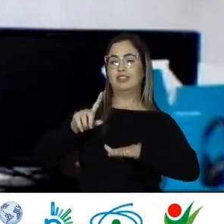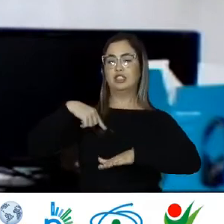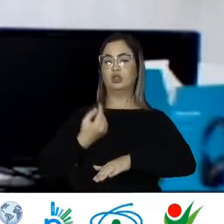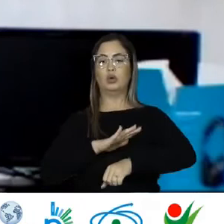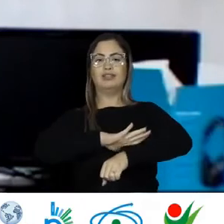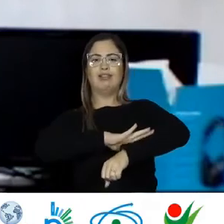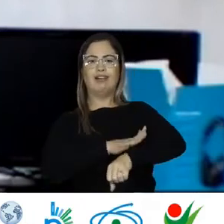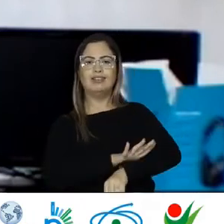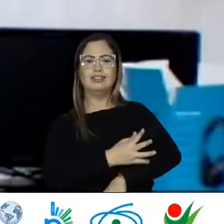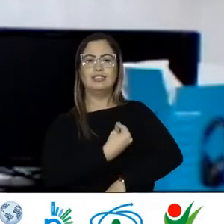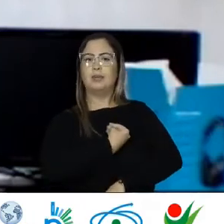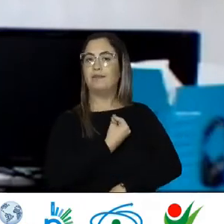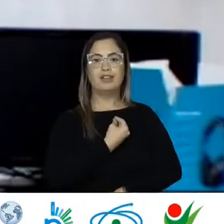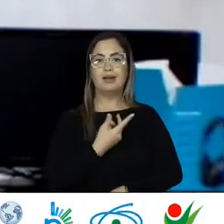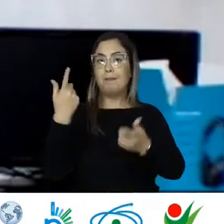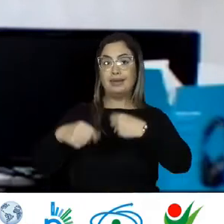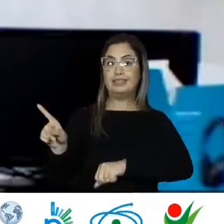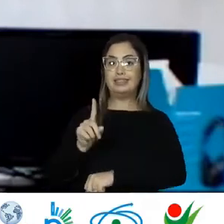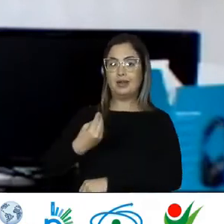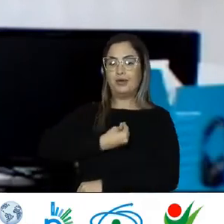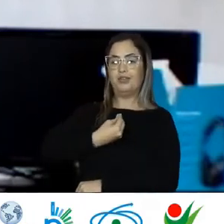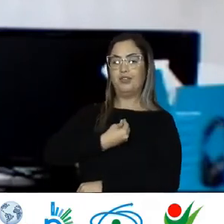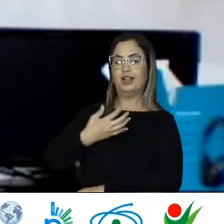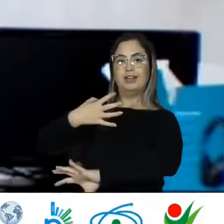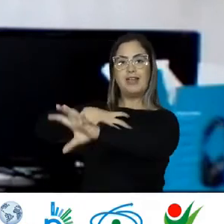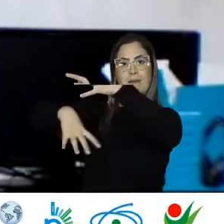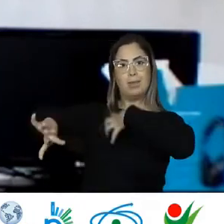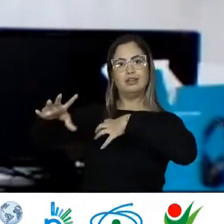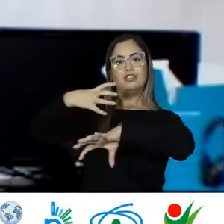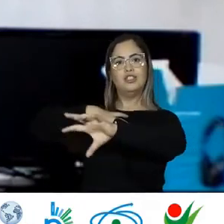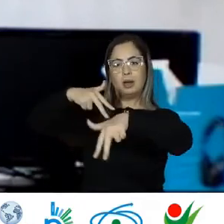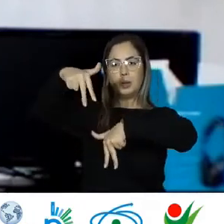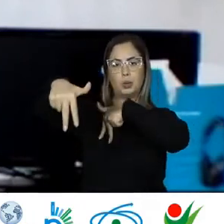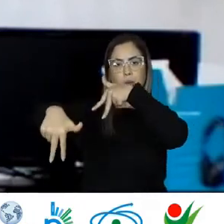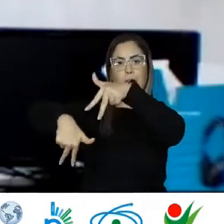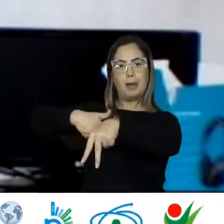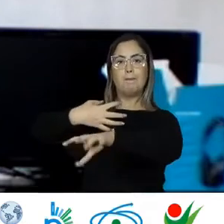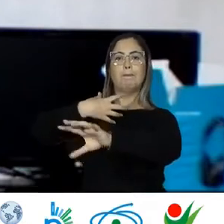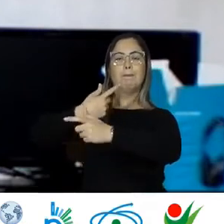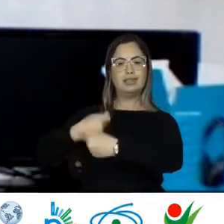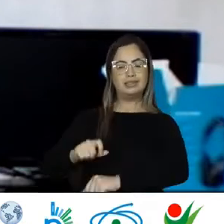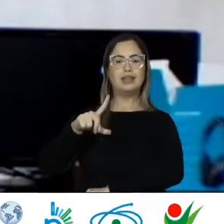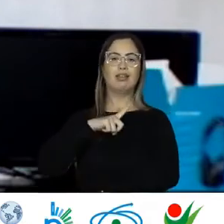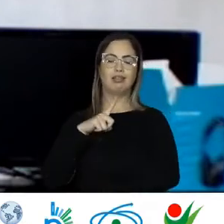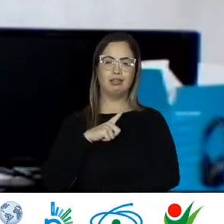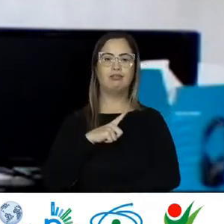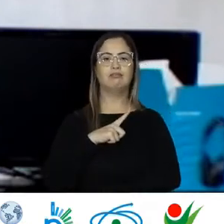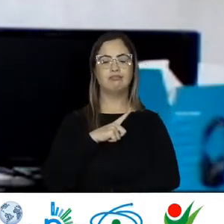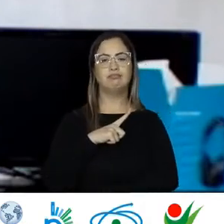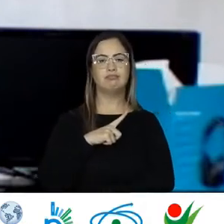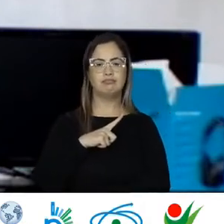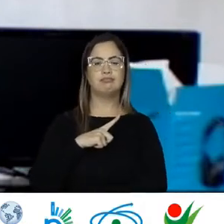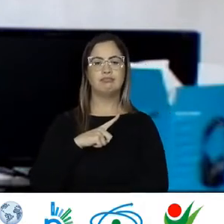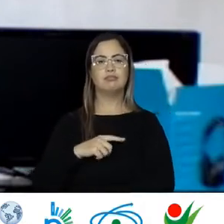doído O quanto aquilo é danoso Você pode ler Um trabalho científico Você pode ali Pegar os relatos Do outro E minimamente Conseguir